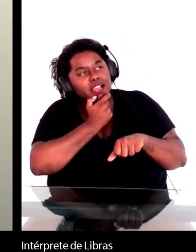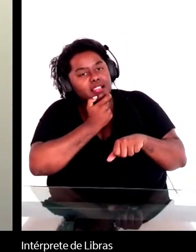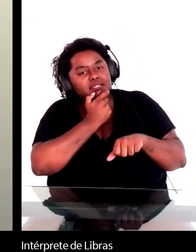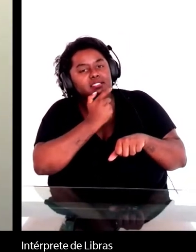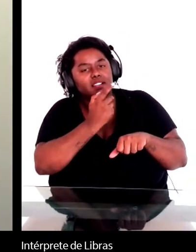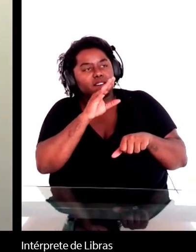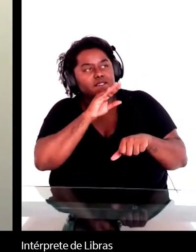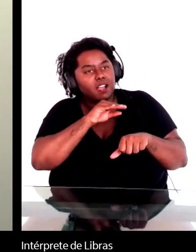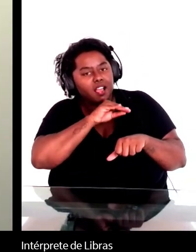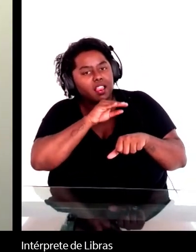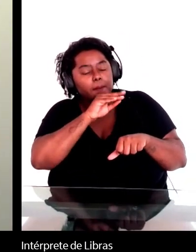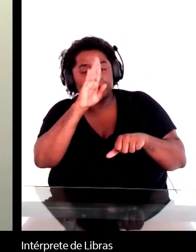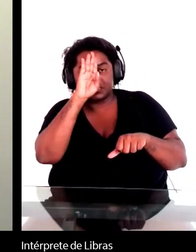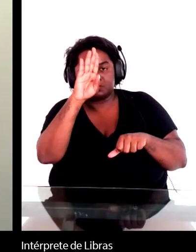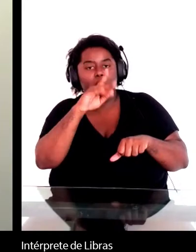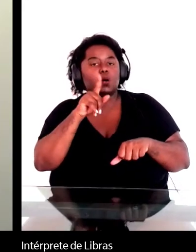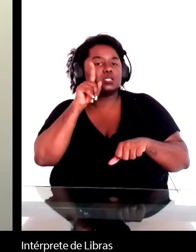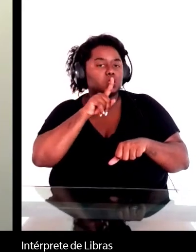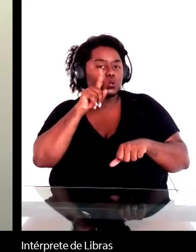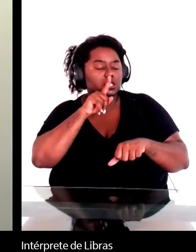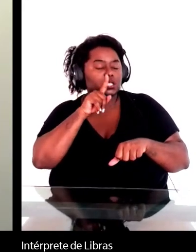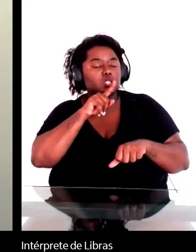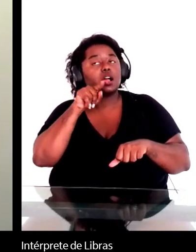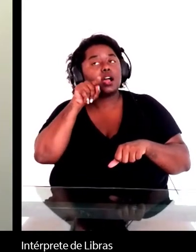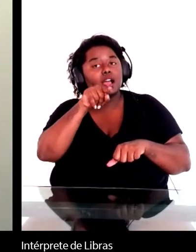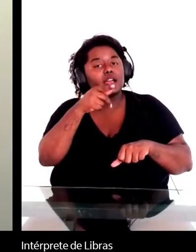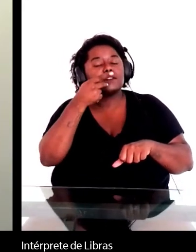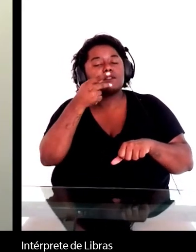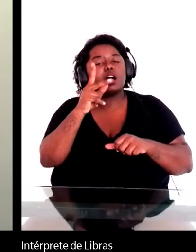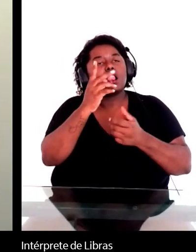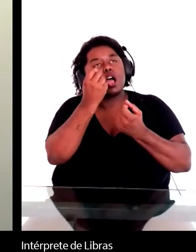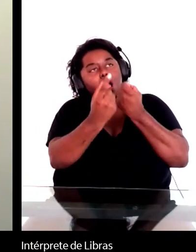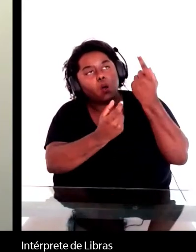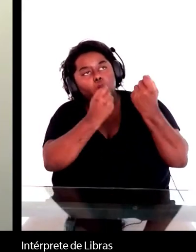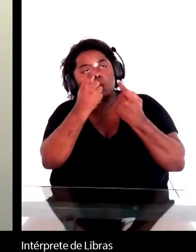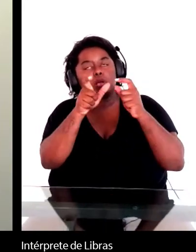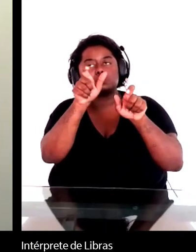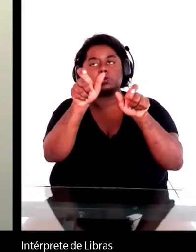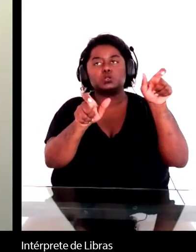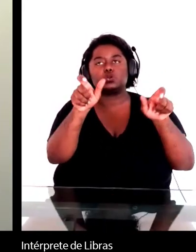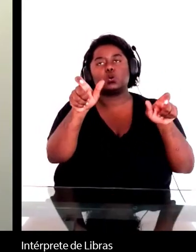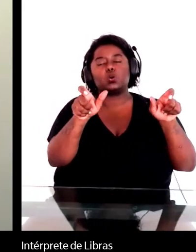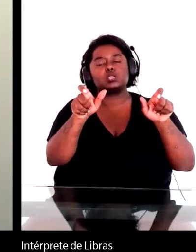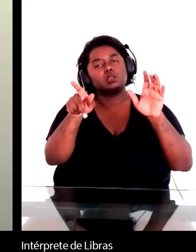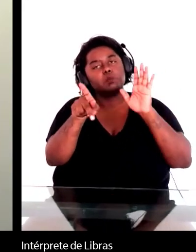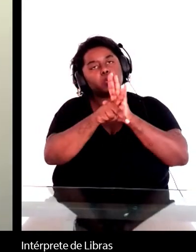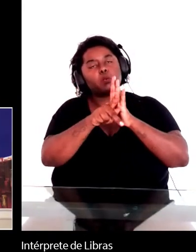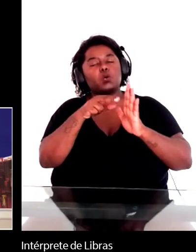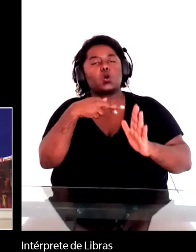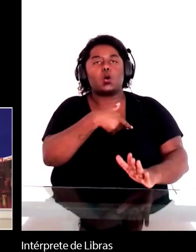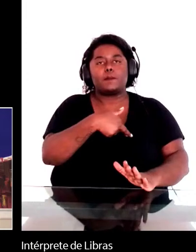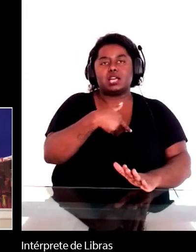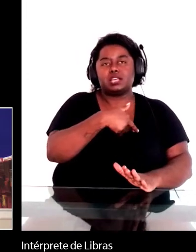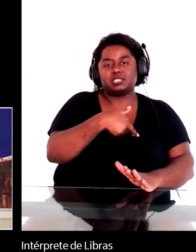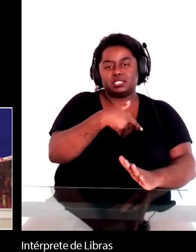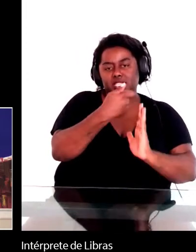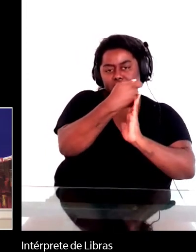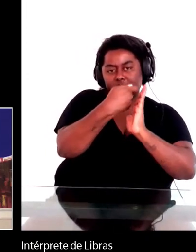ele menciona alguns romancistas que trabalharam que incorporaram o Machado criativamente